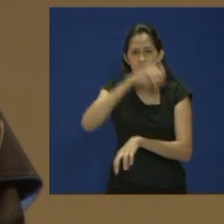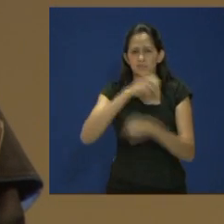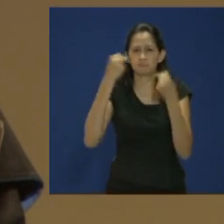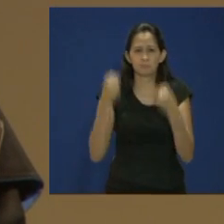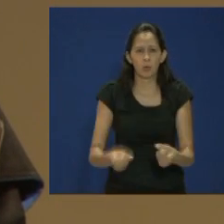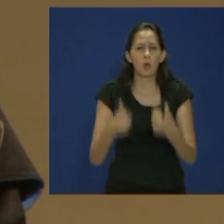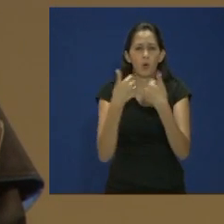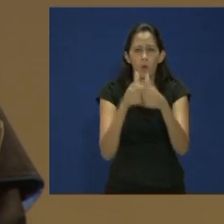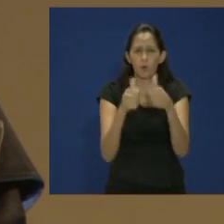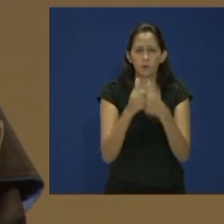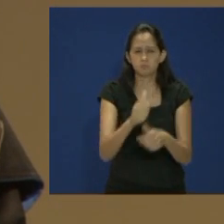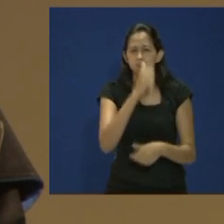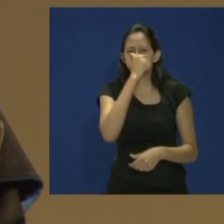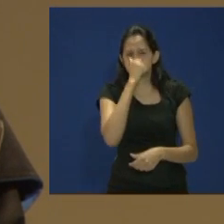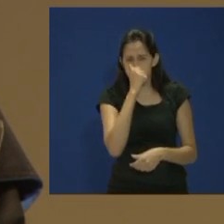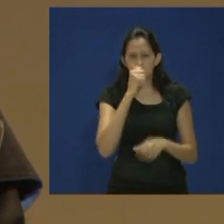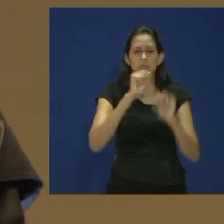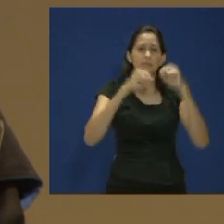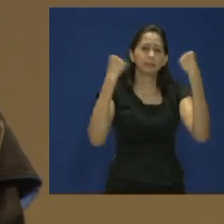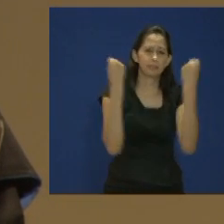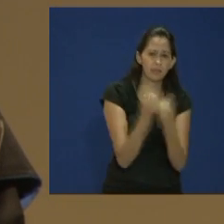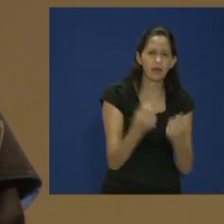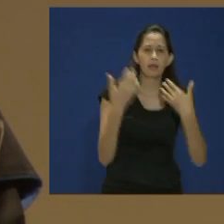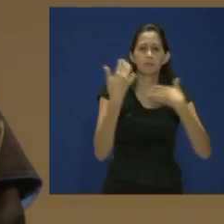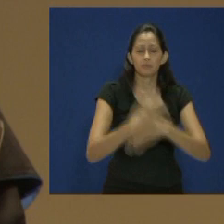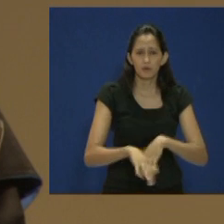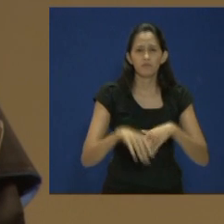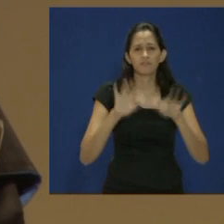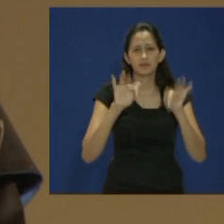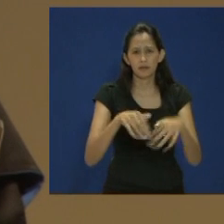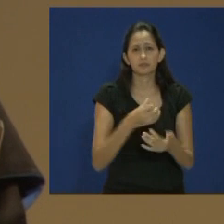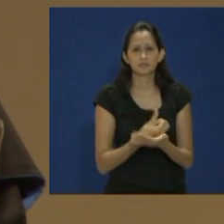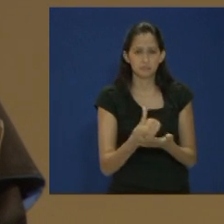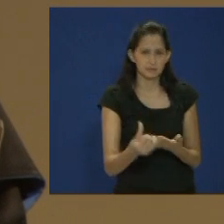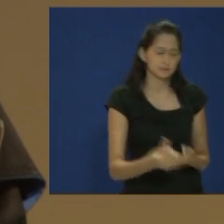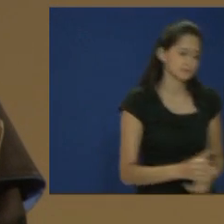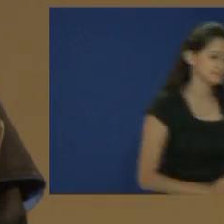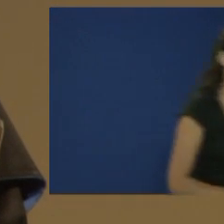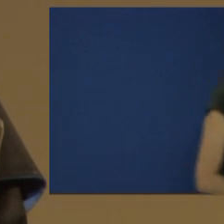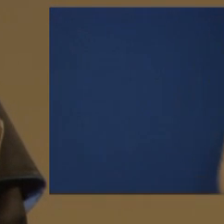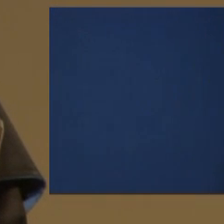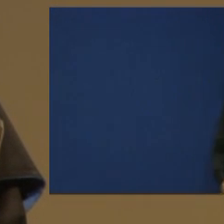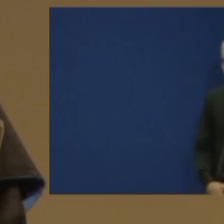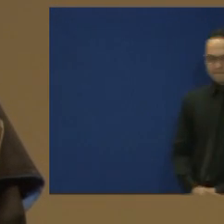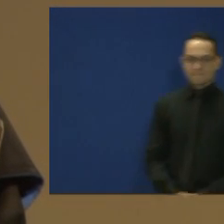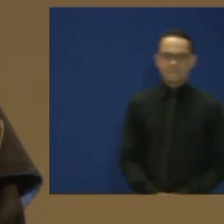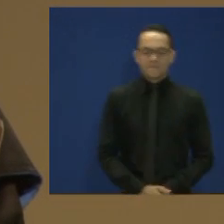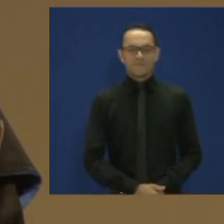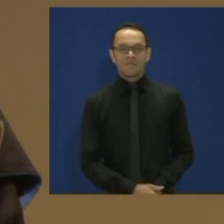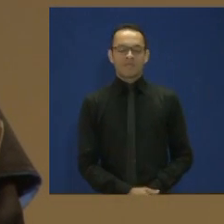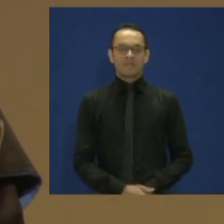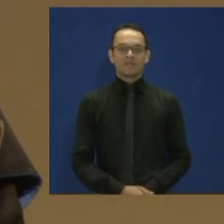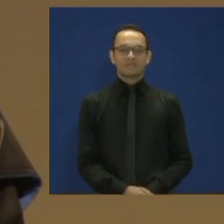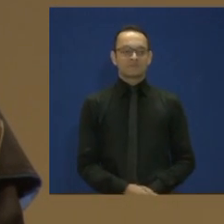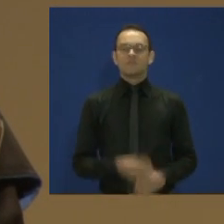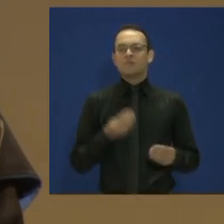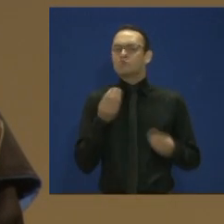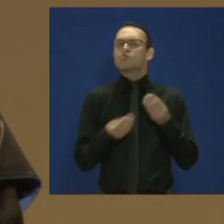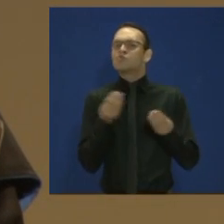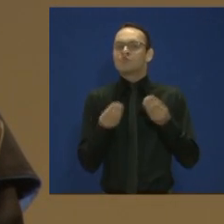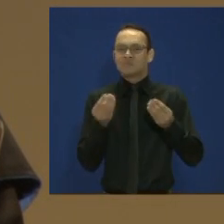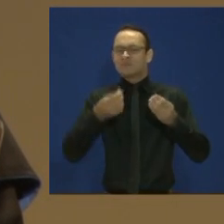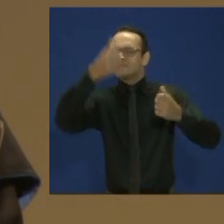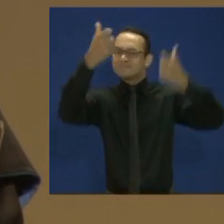ônibus lotados, seminários, provas e finais de semestre. Como falar de tudo isso sem lembrar dos nossos